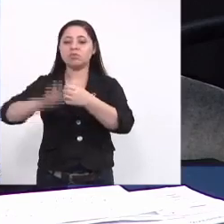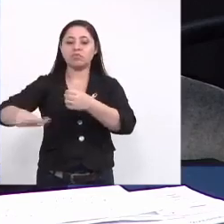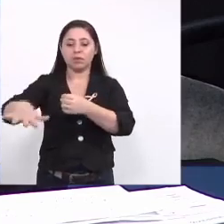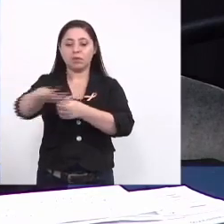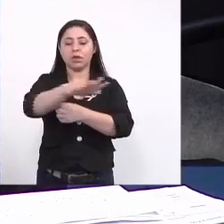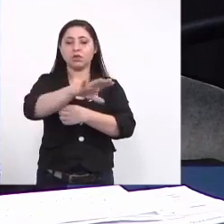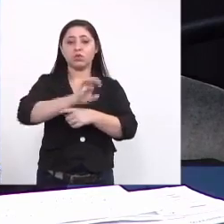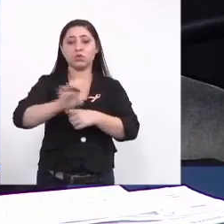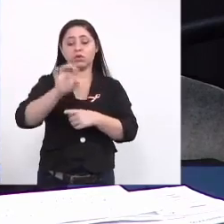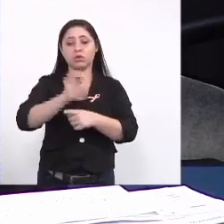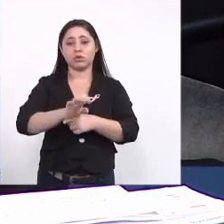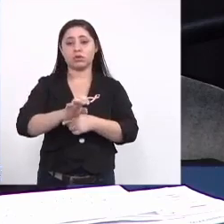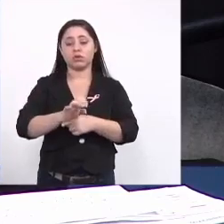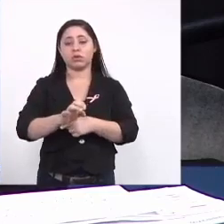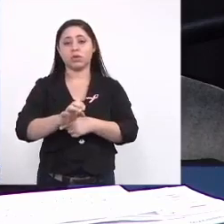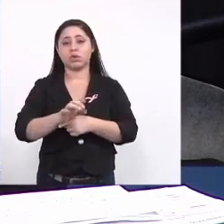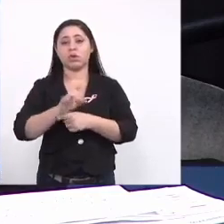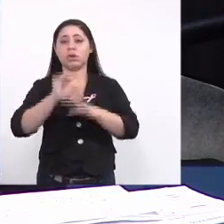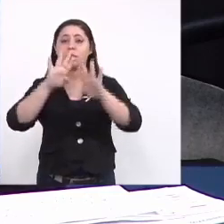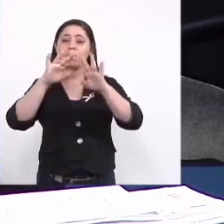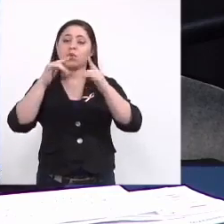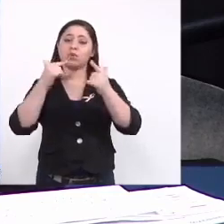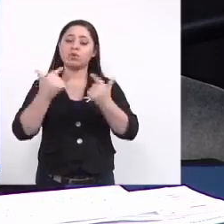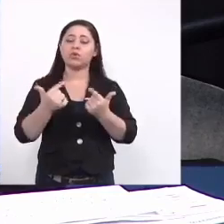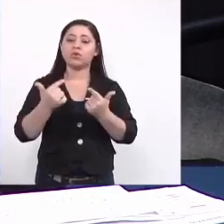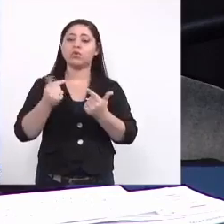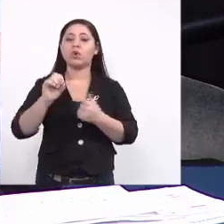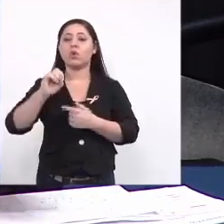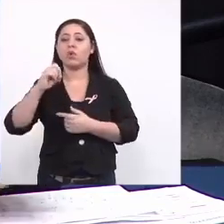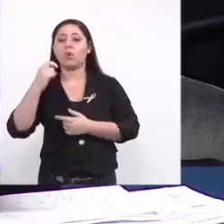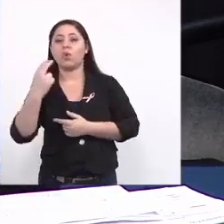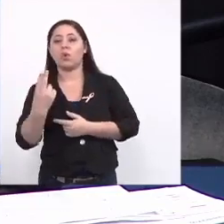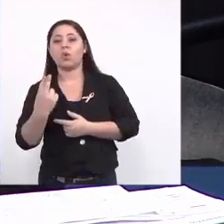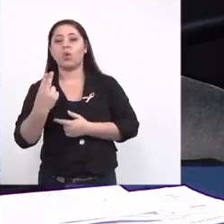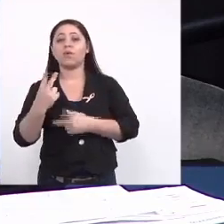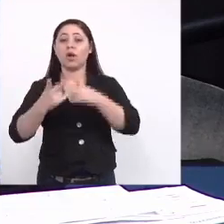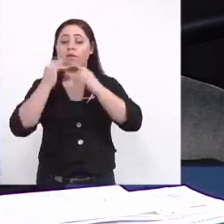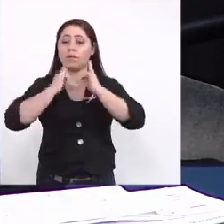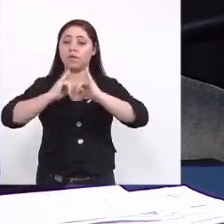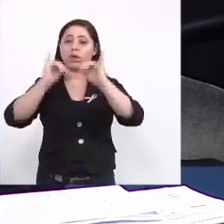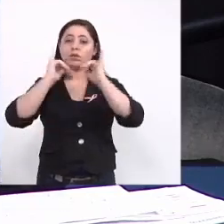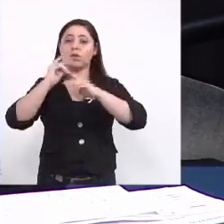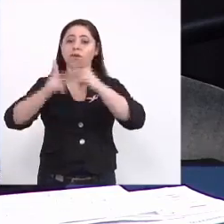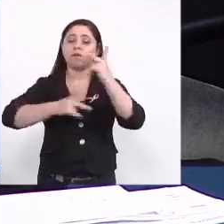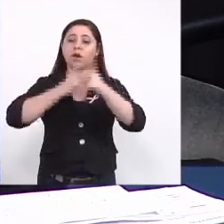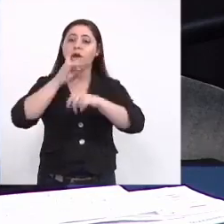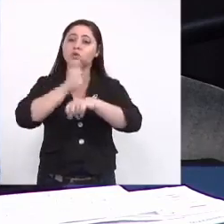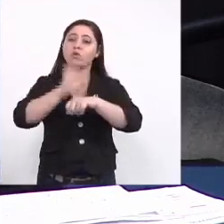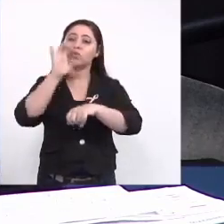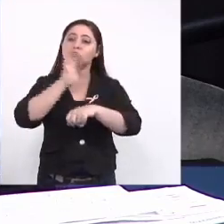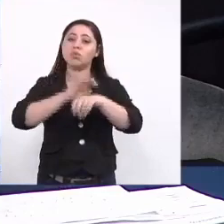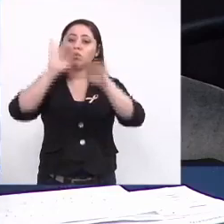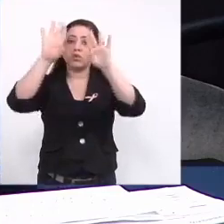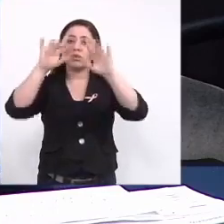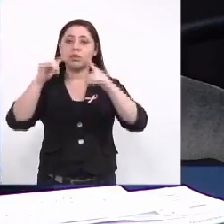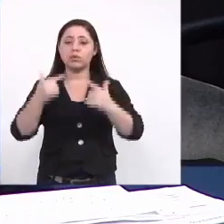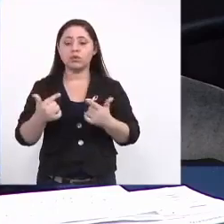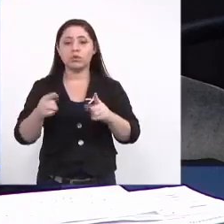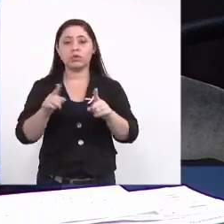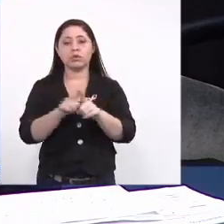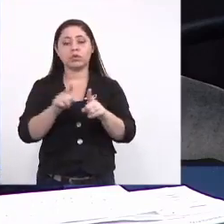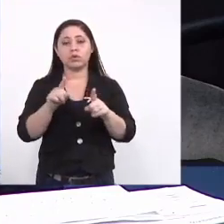do estado aquelas que tem biologia ou e falar sobre o curso de biologia falar